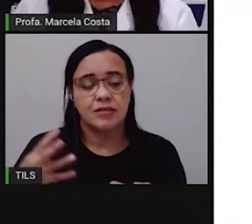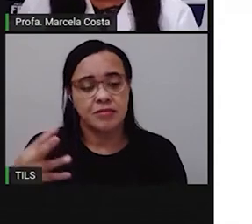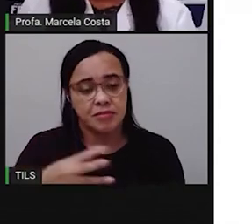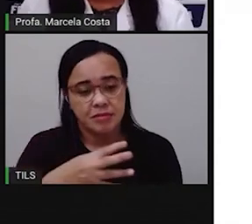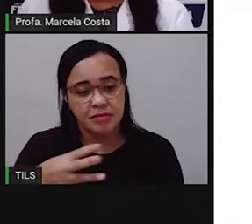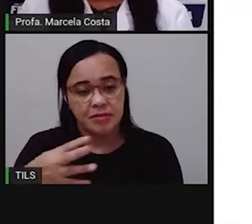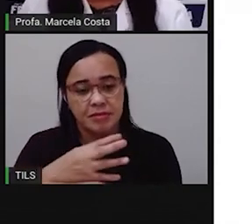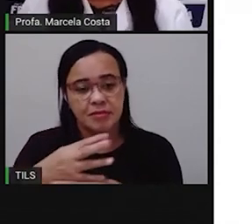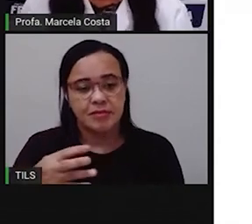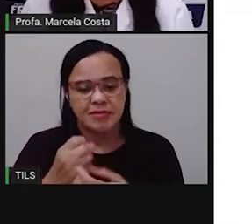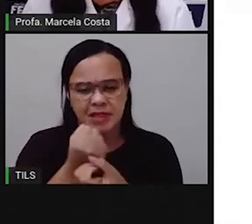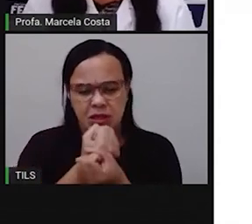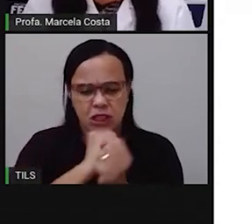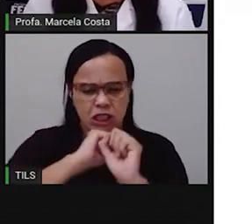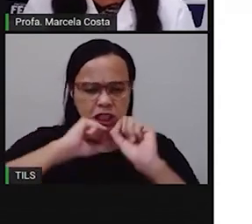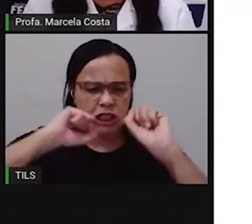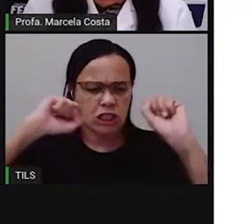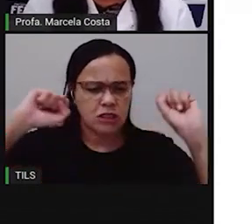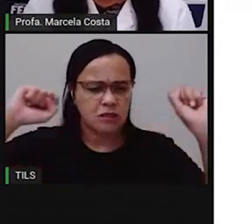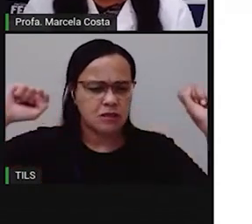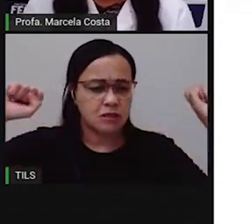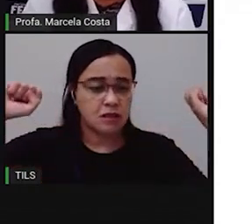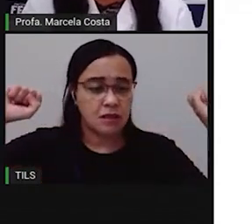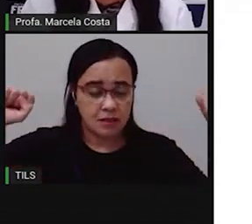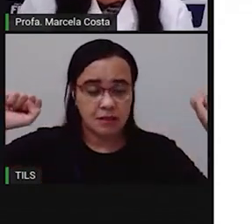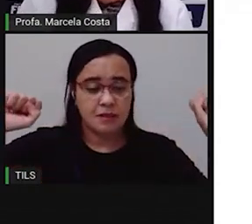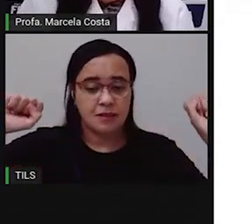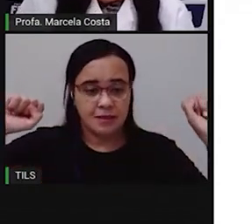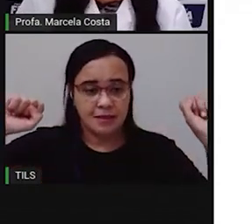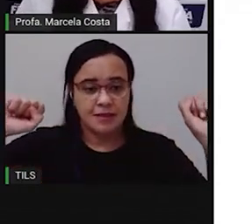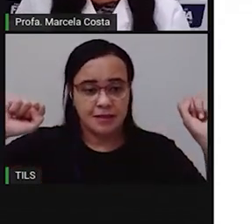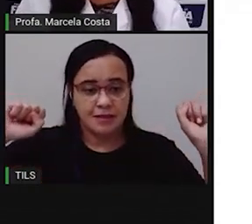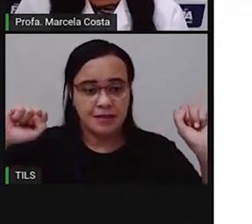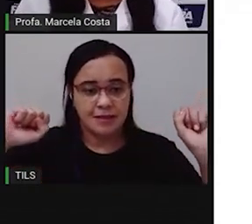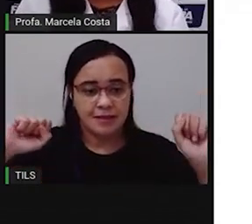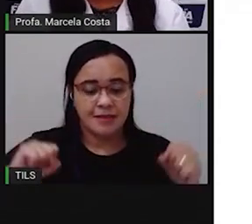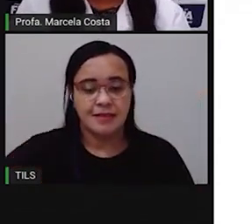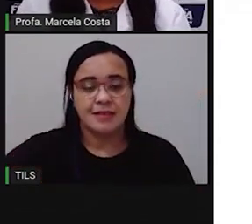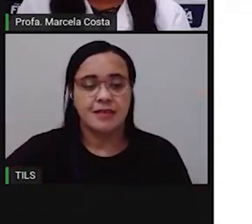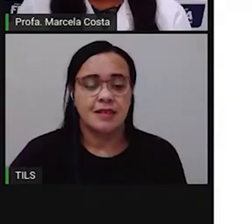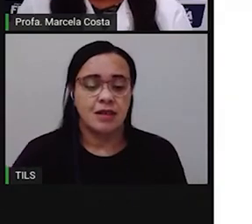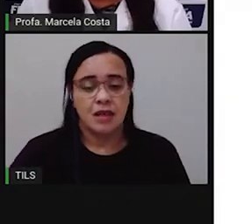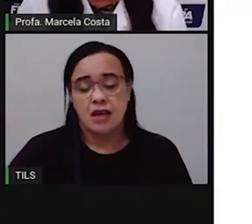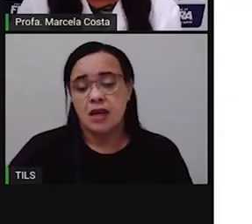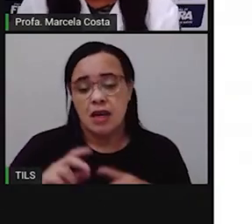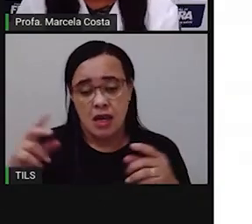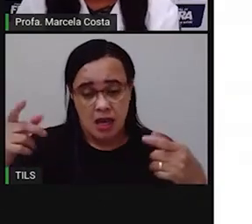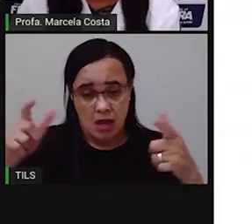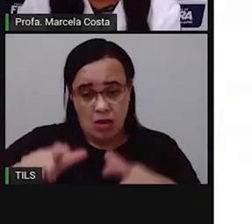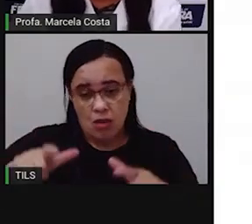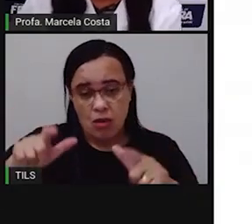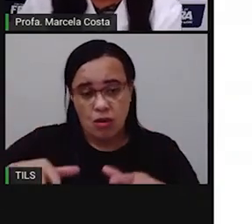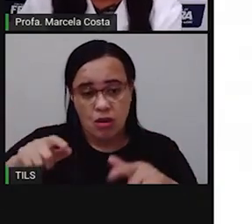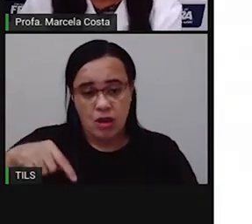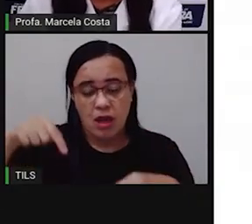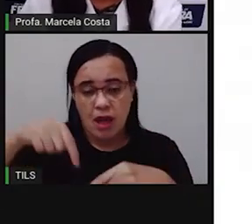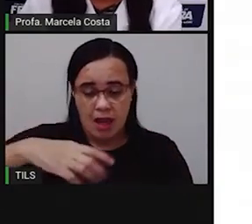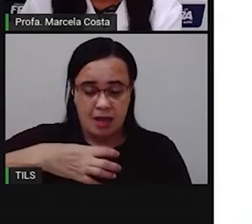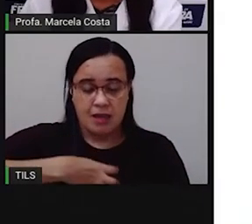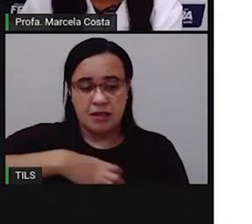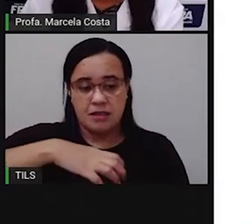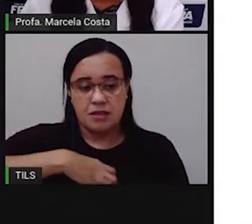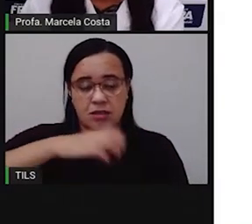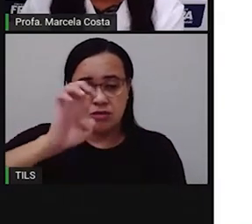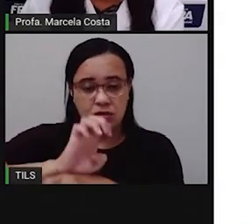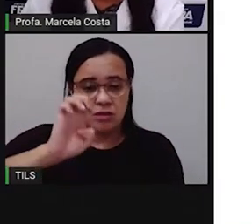de grande porte, é uma cidade grande. Embora esteja localizado no interior da Bahia, né? do estado